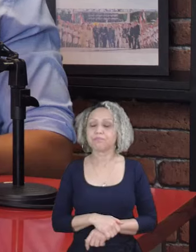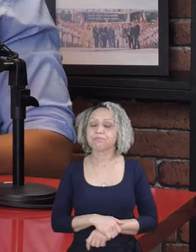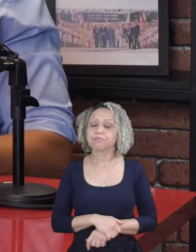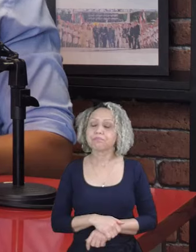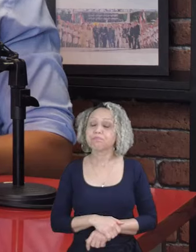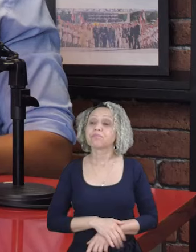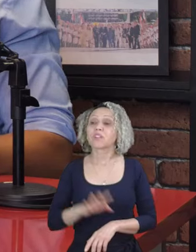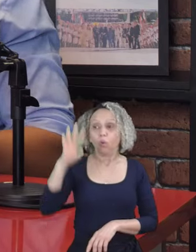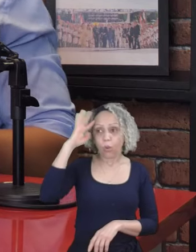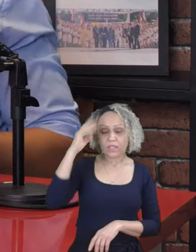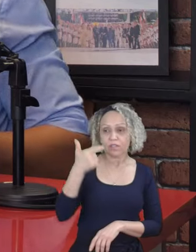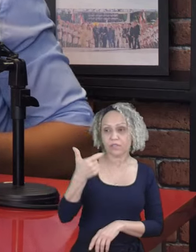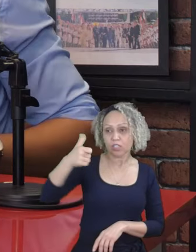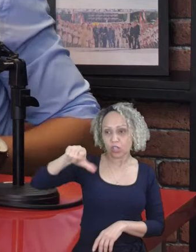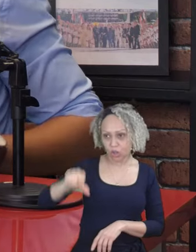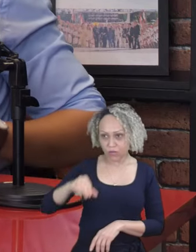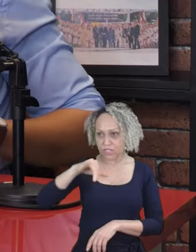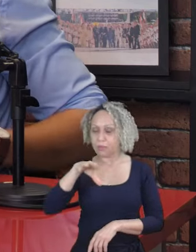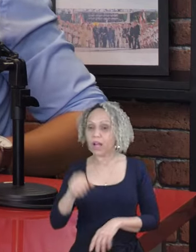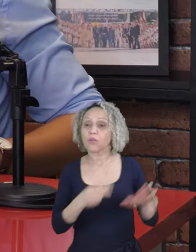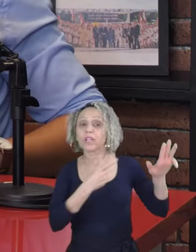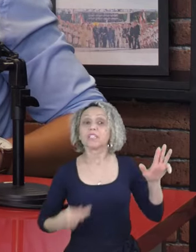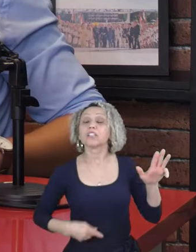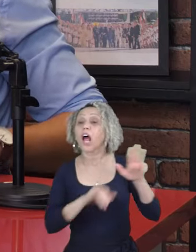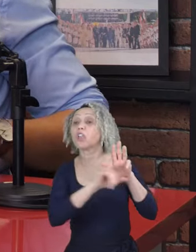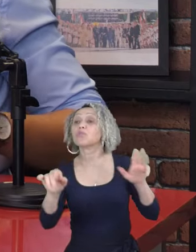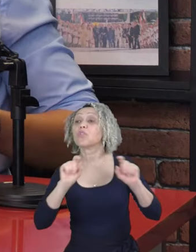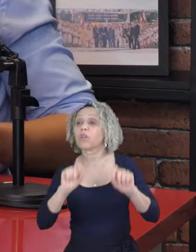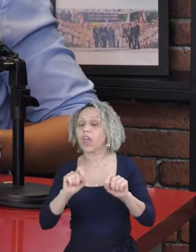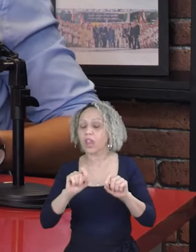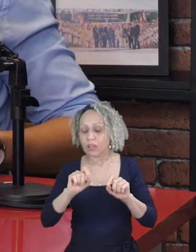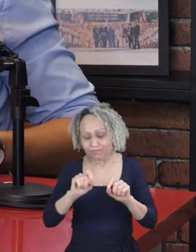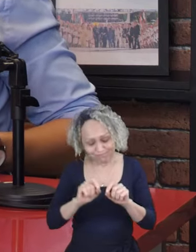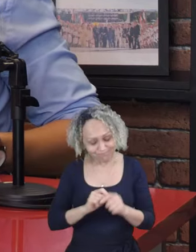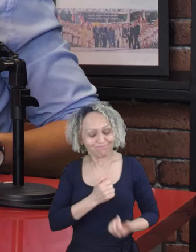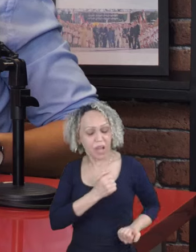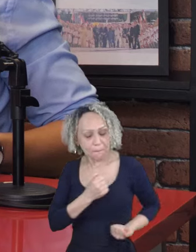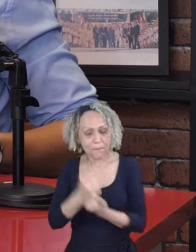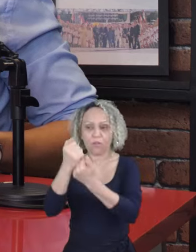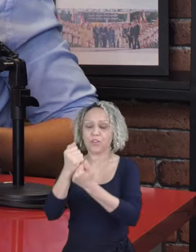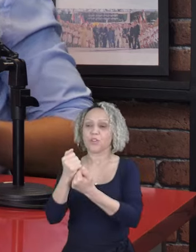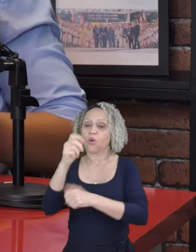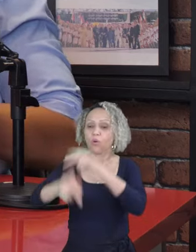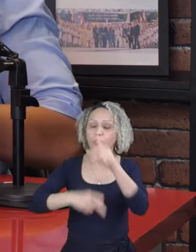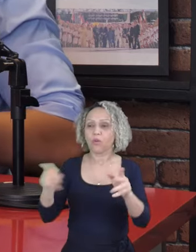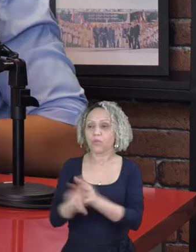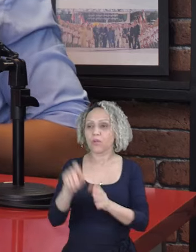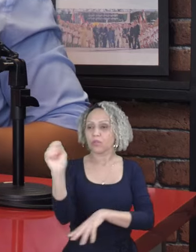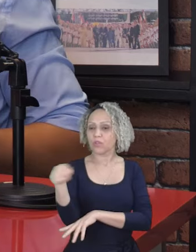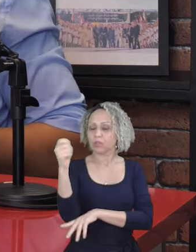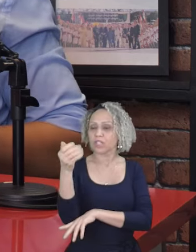E na quarta-feira, dia 29 de maio, o presidente Lula anunciou novas medidas de apoio à população e à